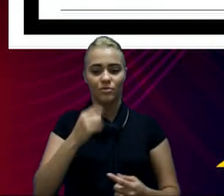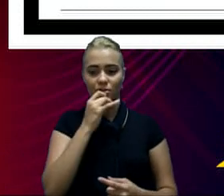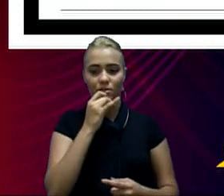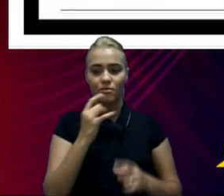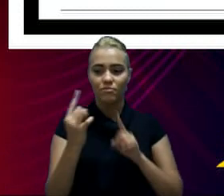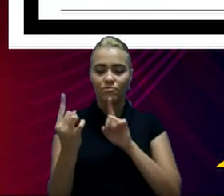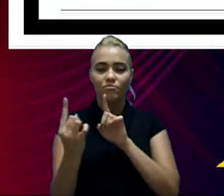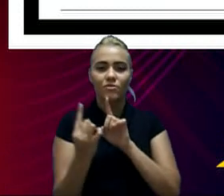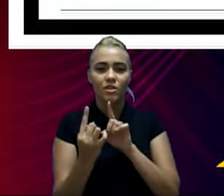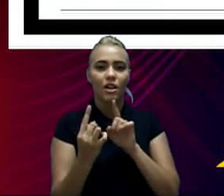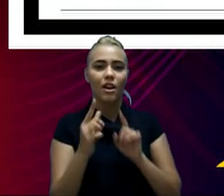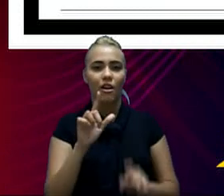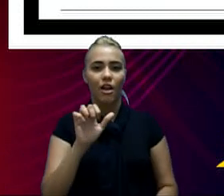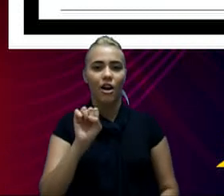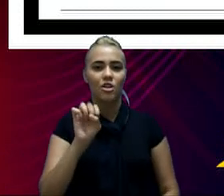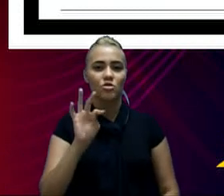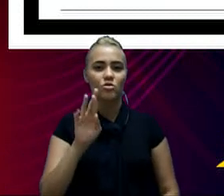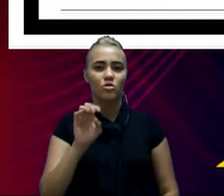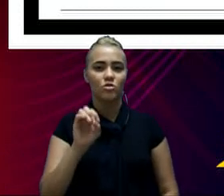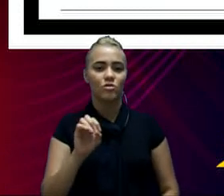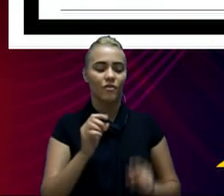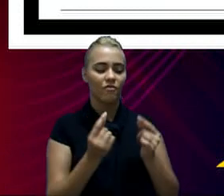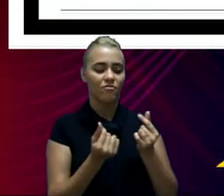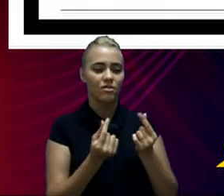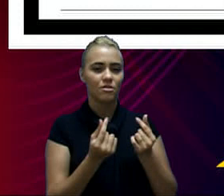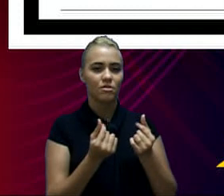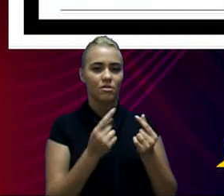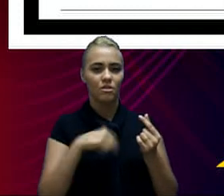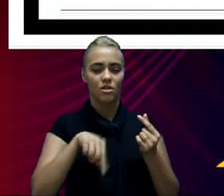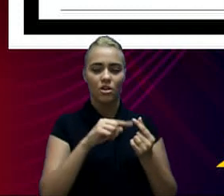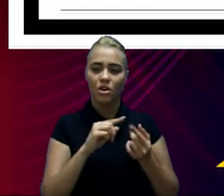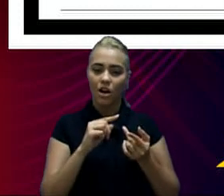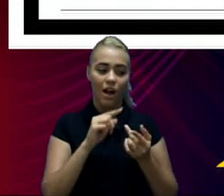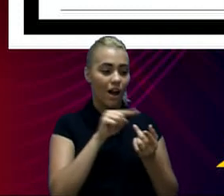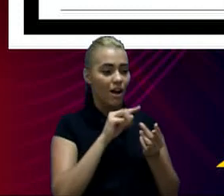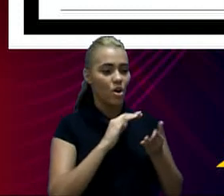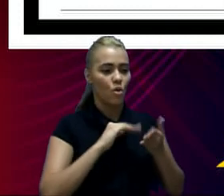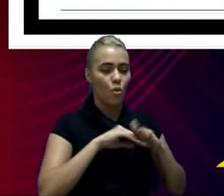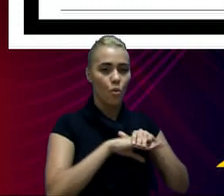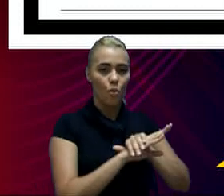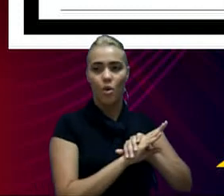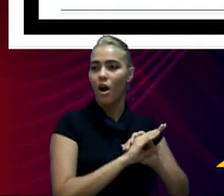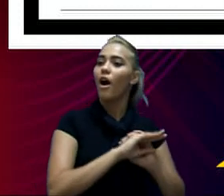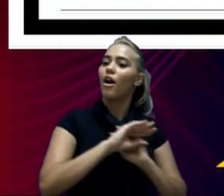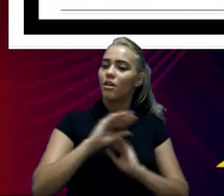financeiro para quitar esse restos a pagar, essas despesas.